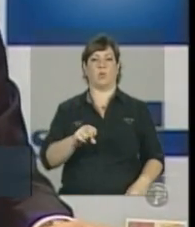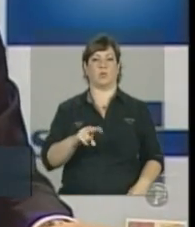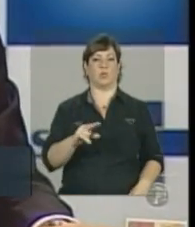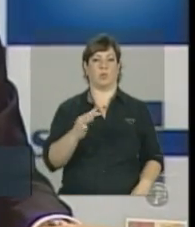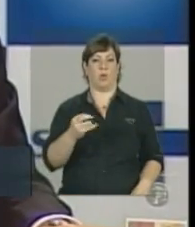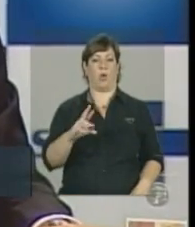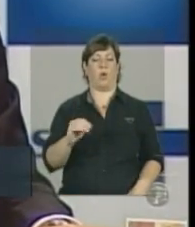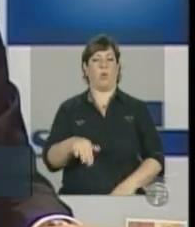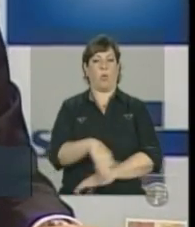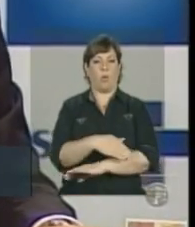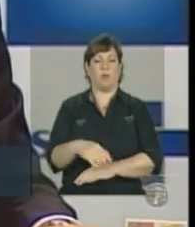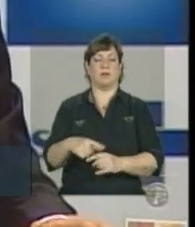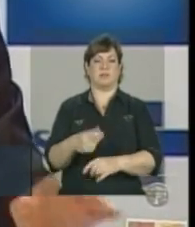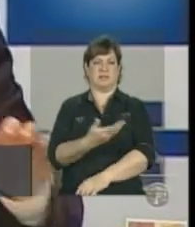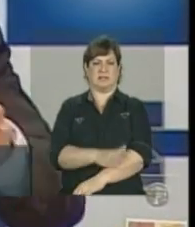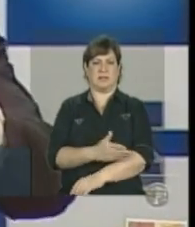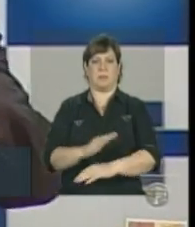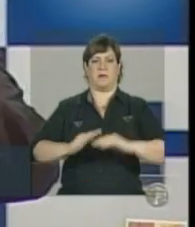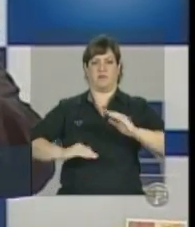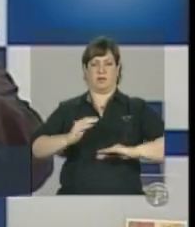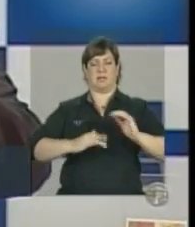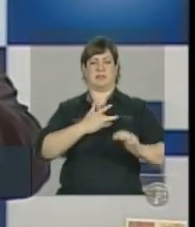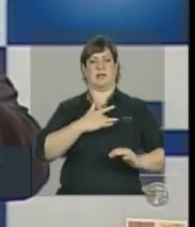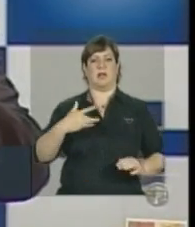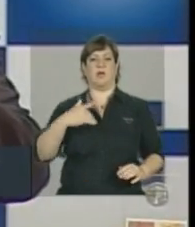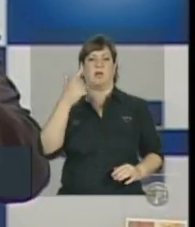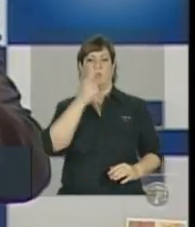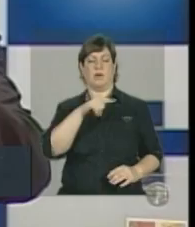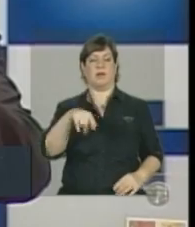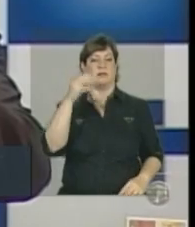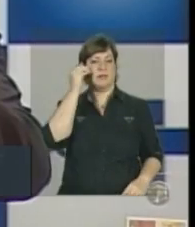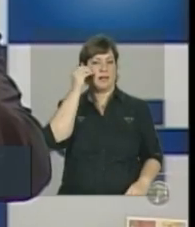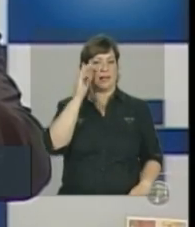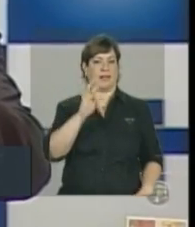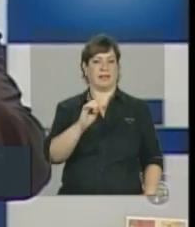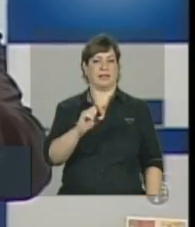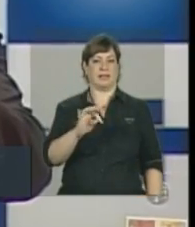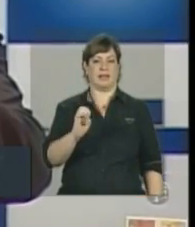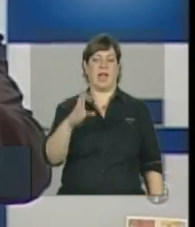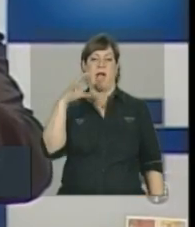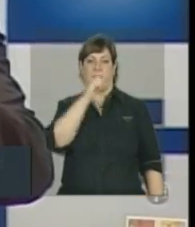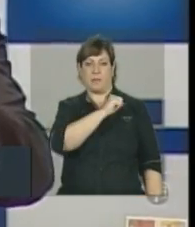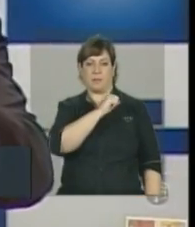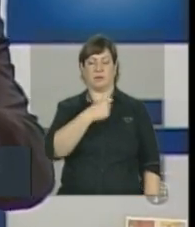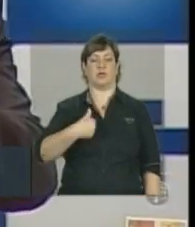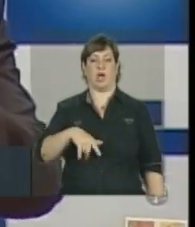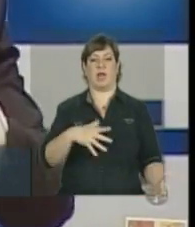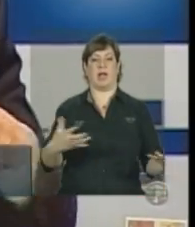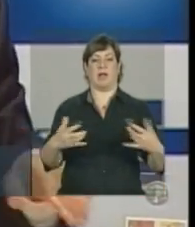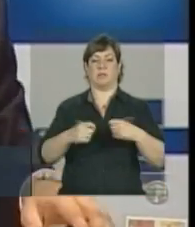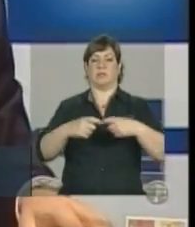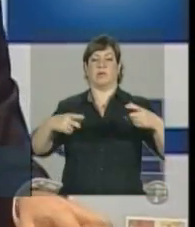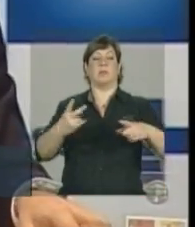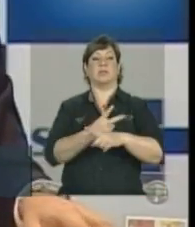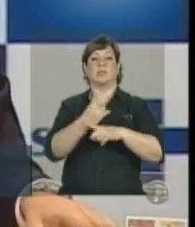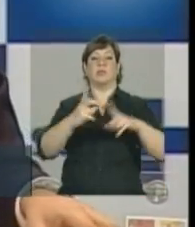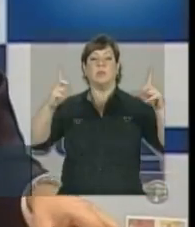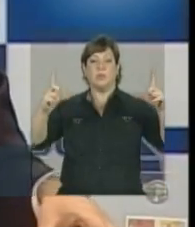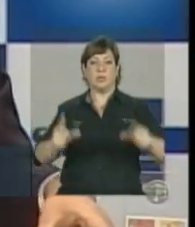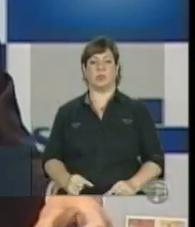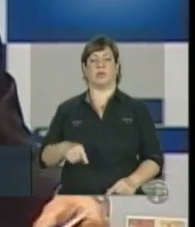treinados, capacitados e com acesso ao teste rápido, a estratégia que nós queremos adotar para buscar reduzir,